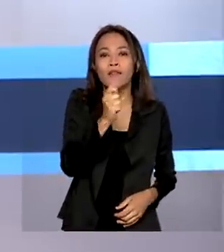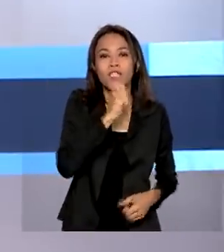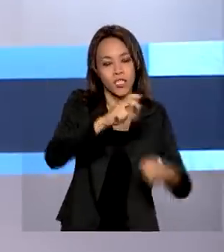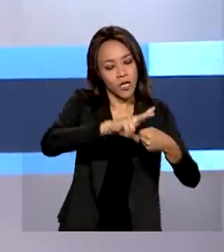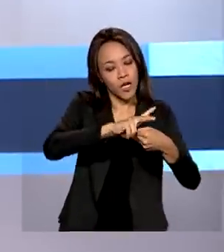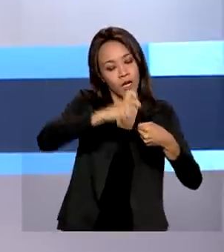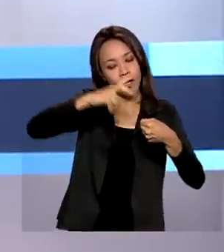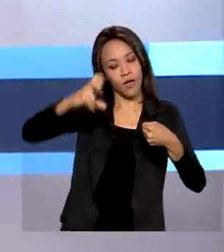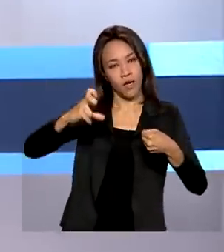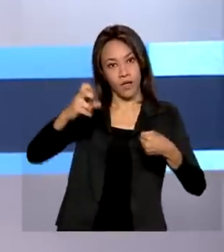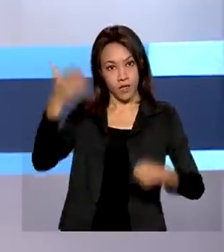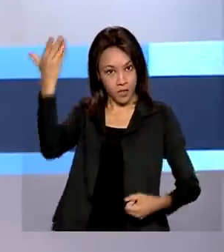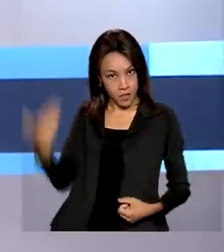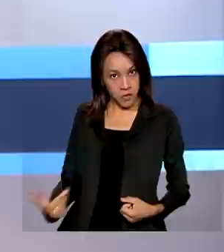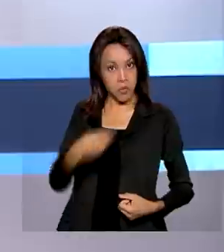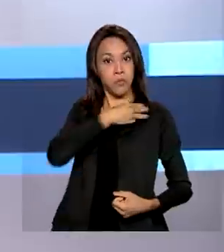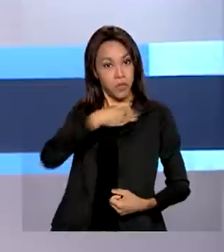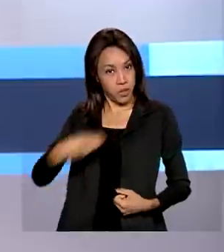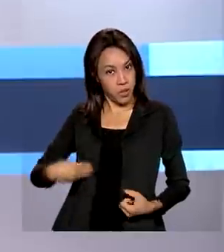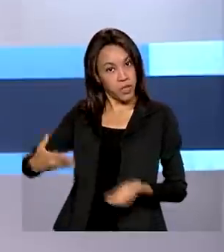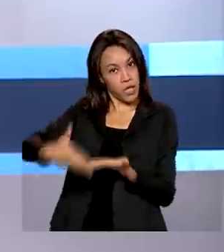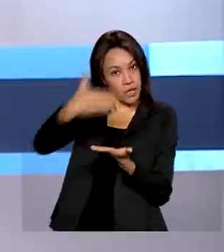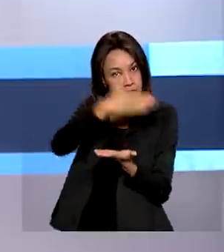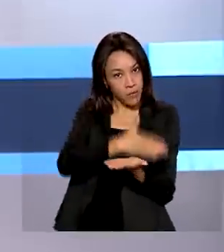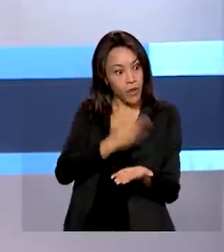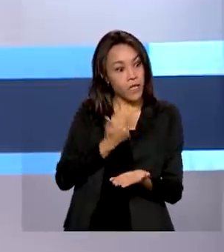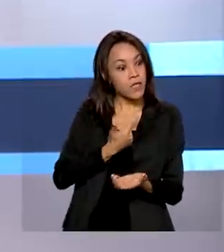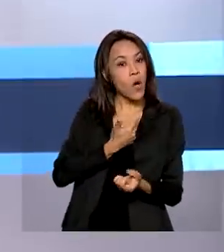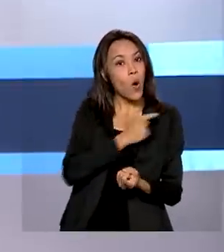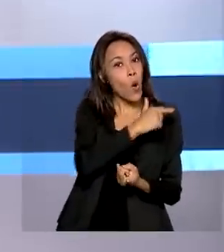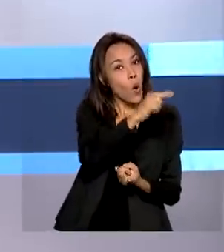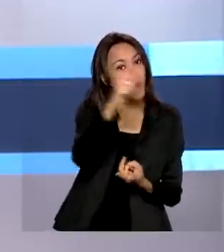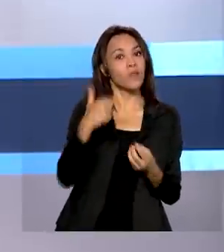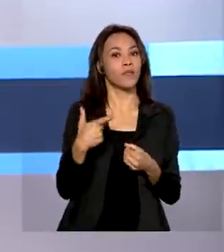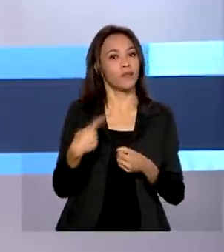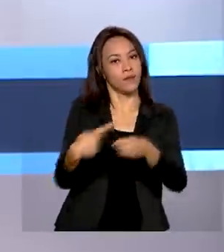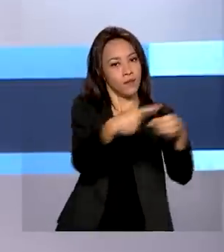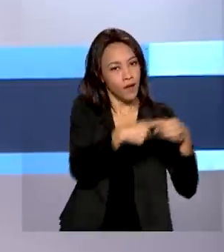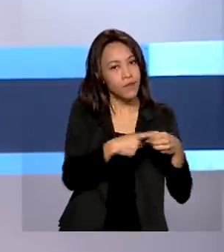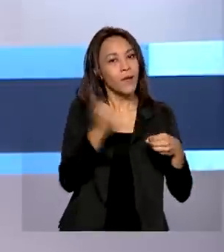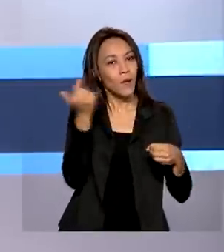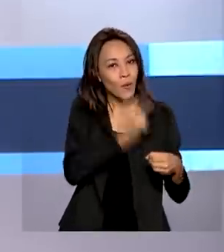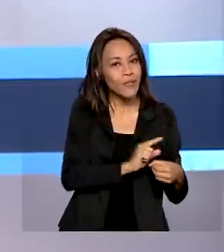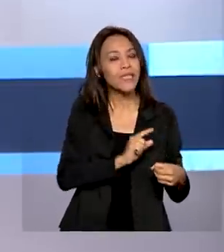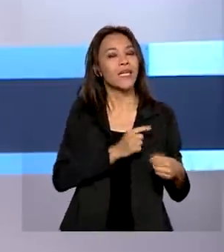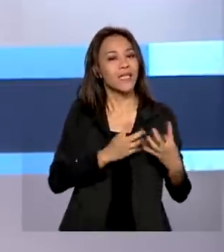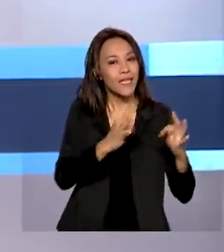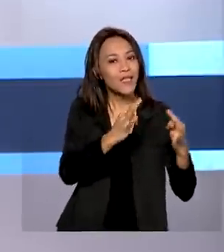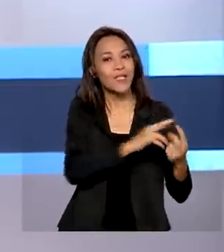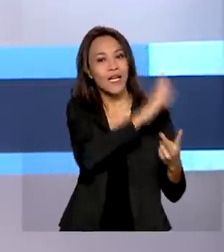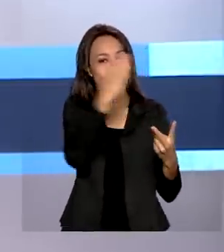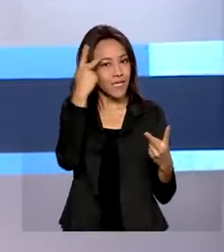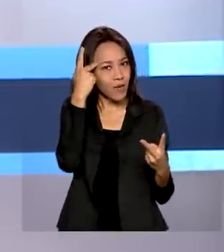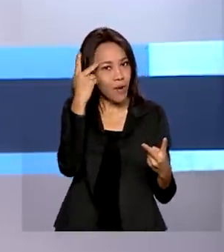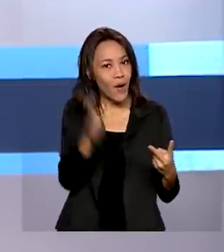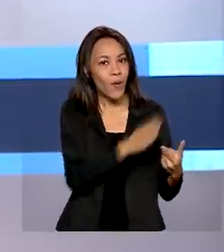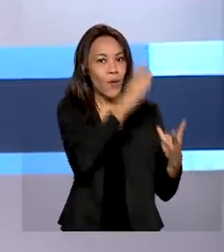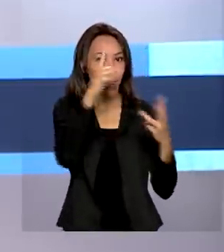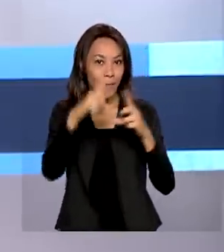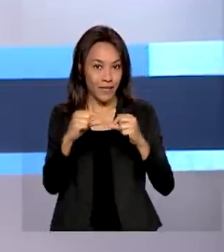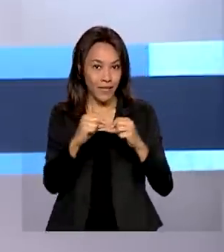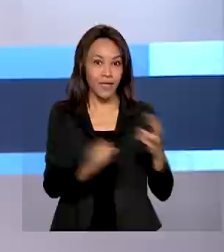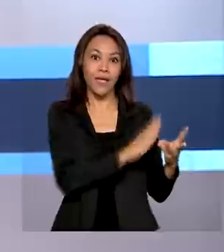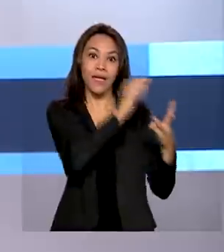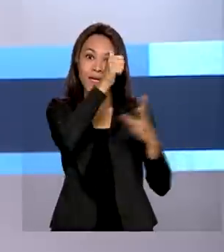Comunicações antecipou ainda que as próximas cidades a terem a tecnologia vão ser São Paulo, Brasília, Rio de